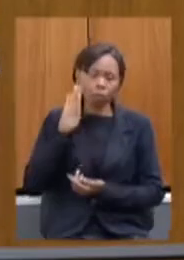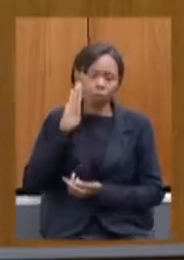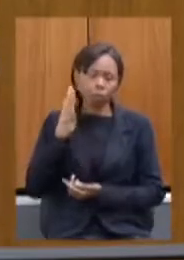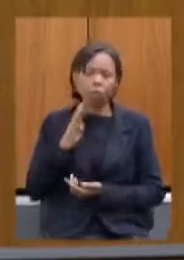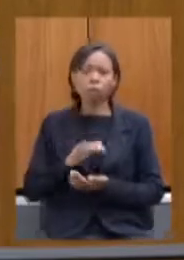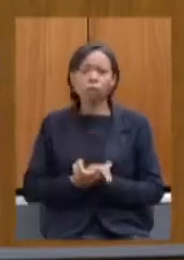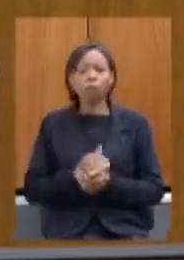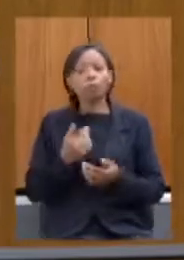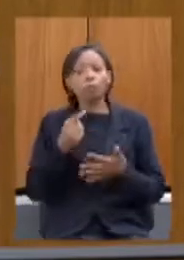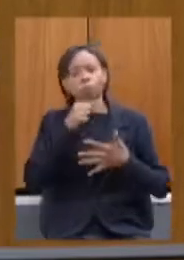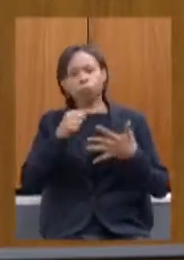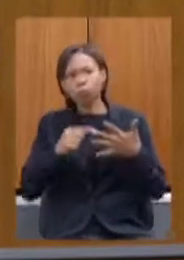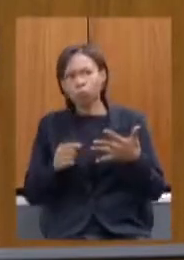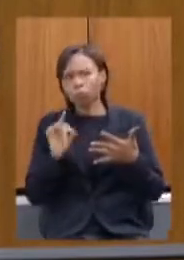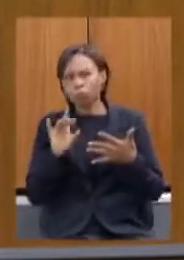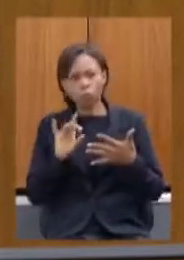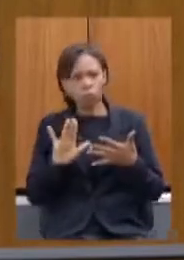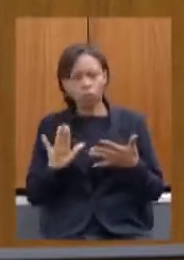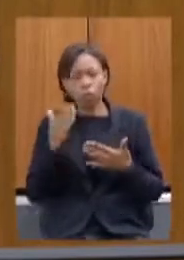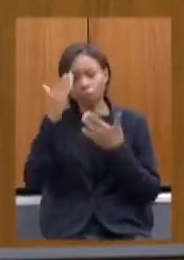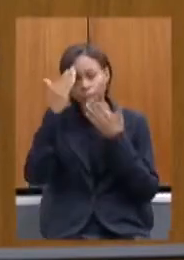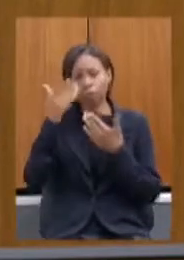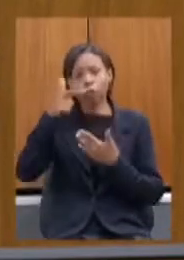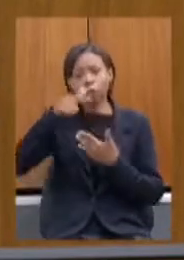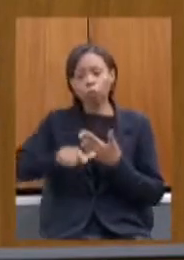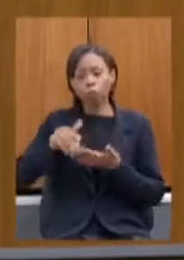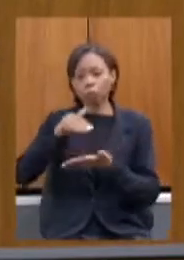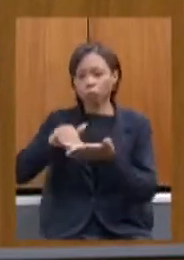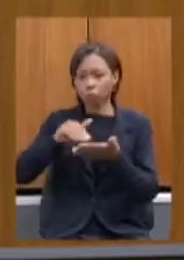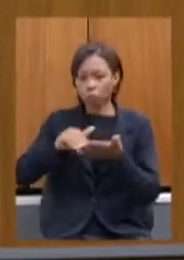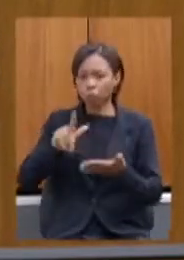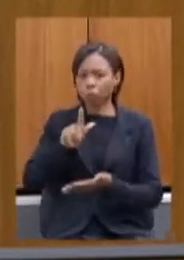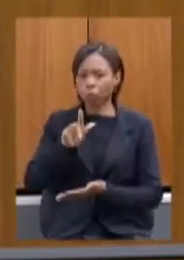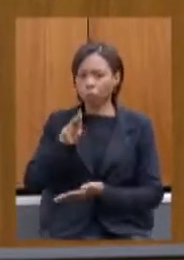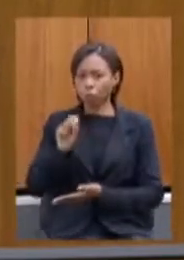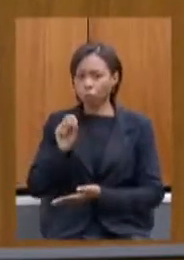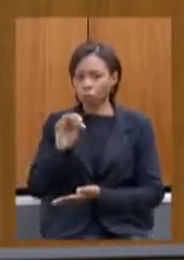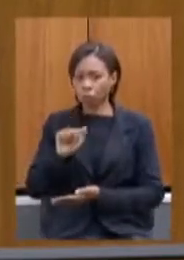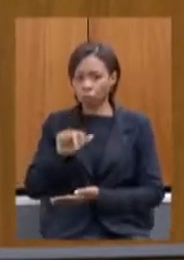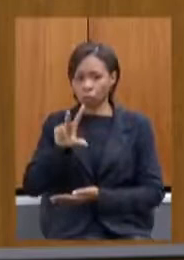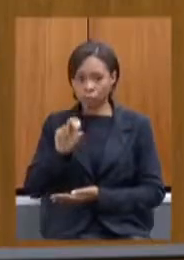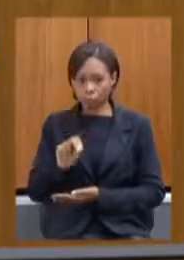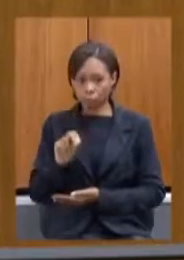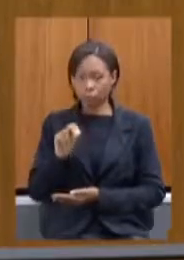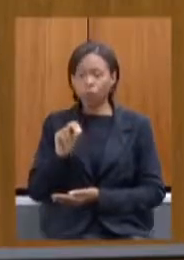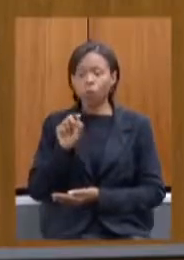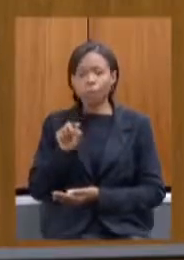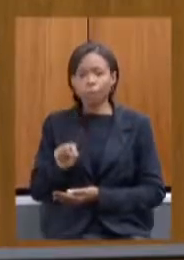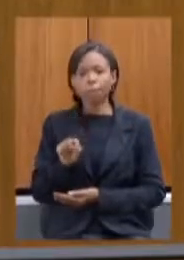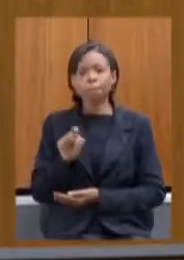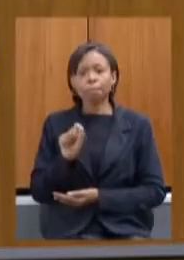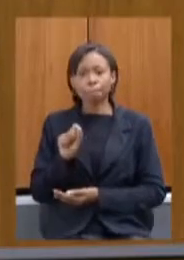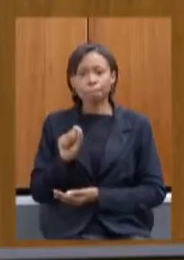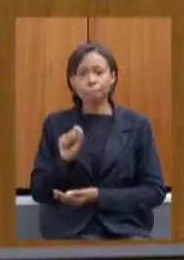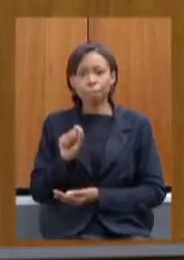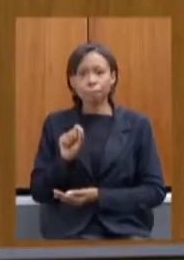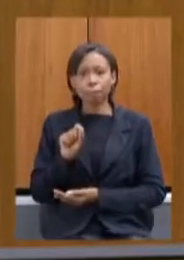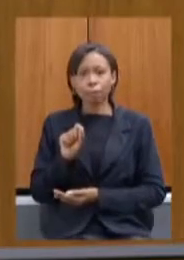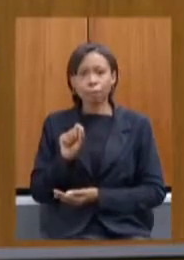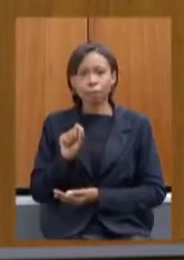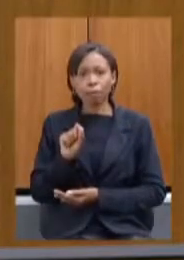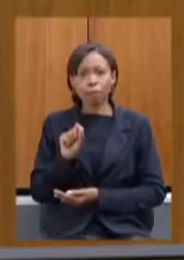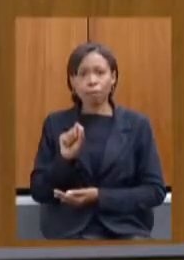pontos senhor presidente mais uma vez agradecer também ao nosso secretário Gustavo Barbosa que mesmo num estado com